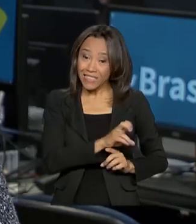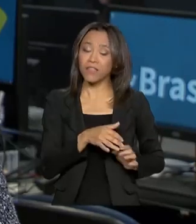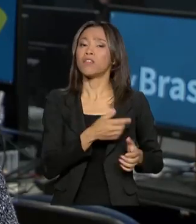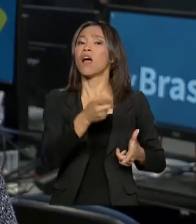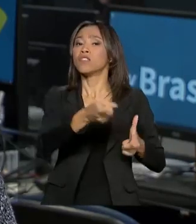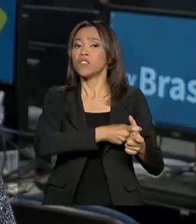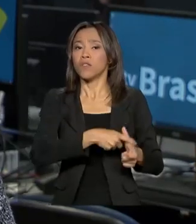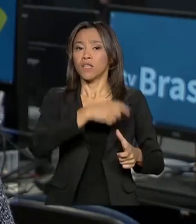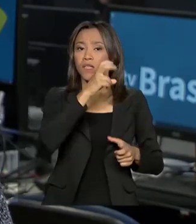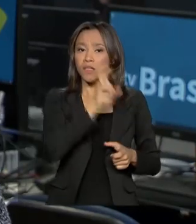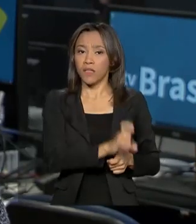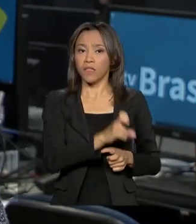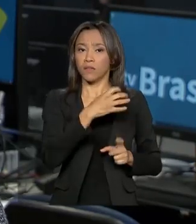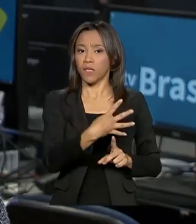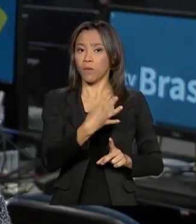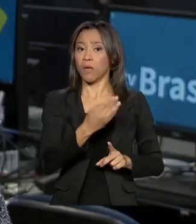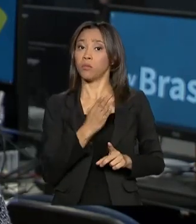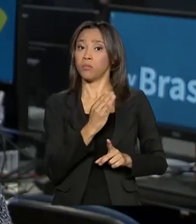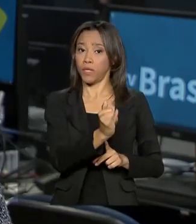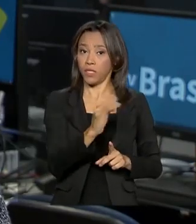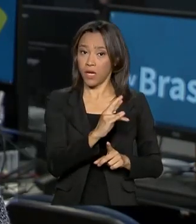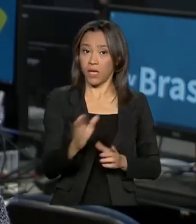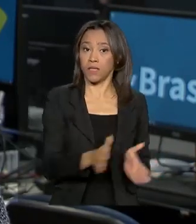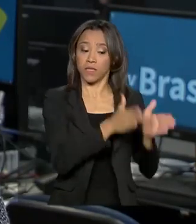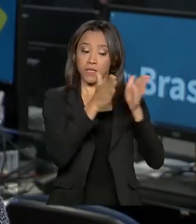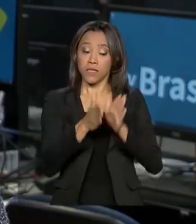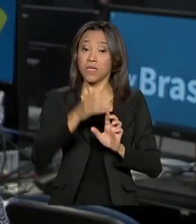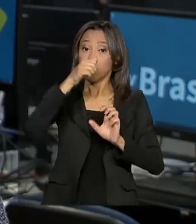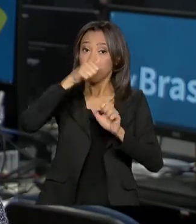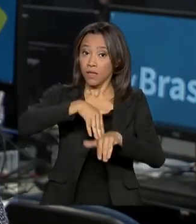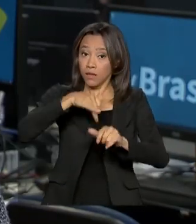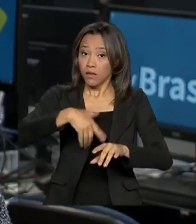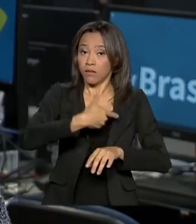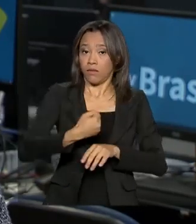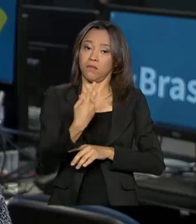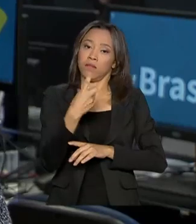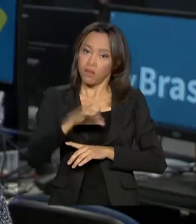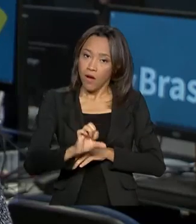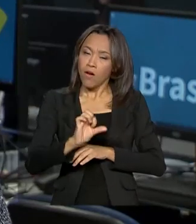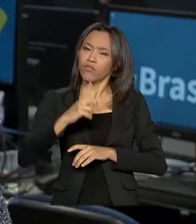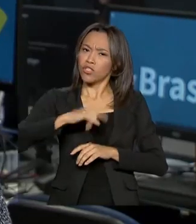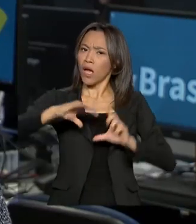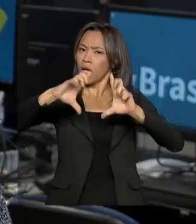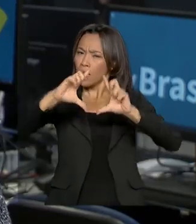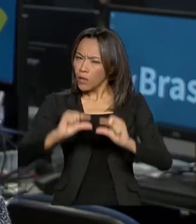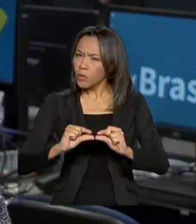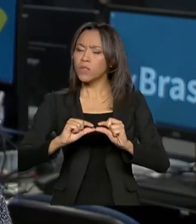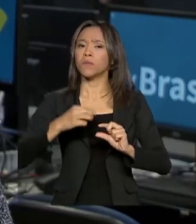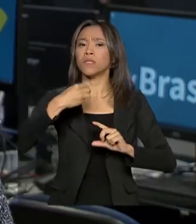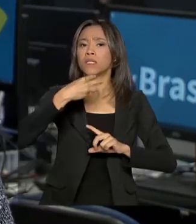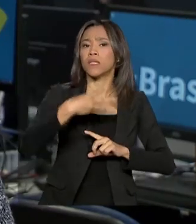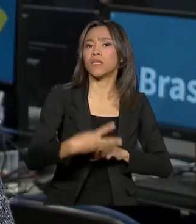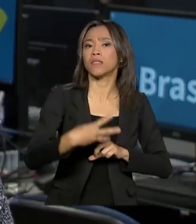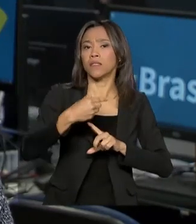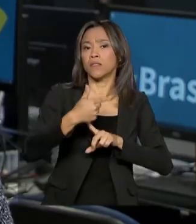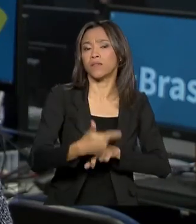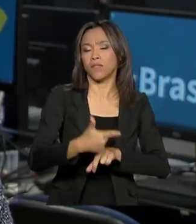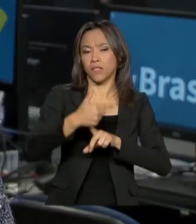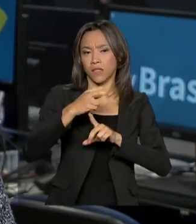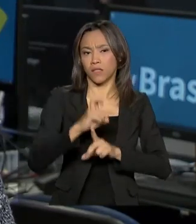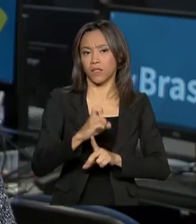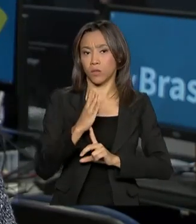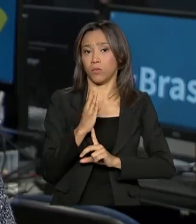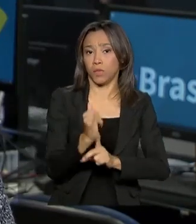544 bilhões. Em setembro de 2019, já haviam baixado para R$ 325 bilhões.